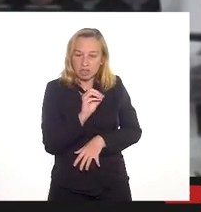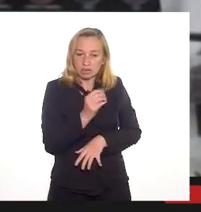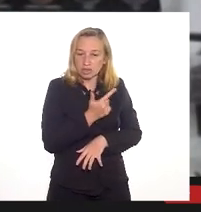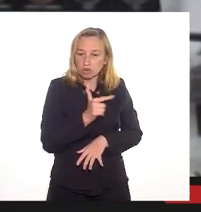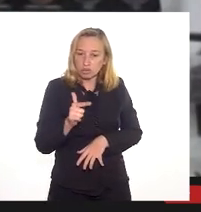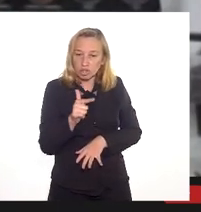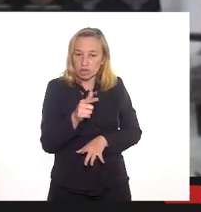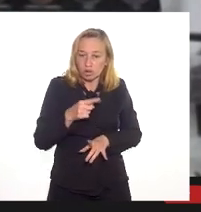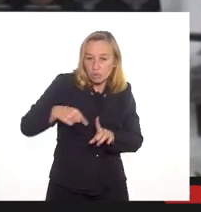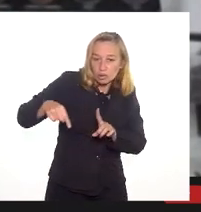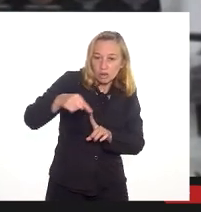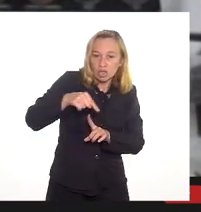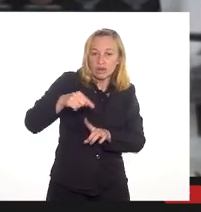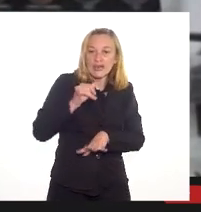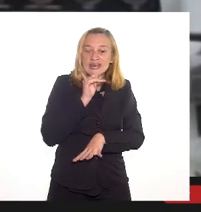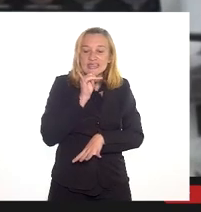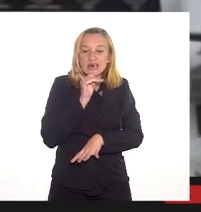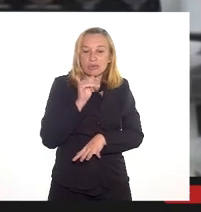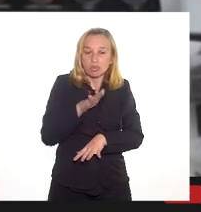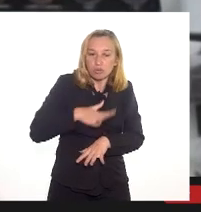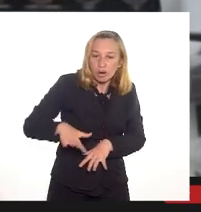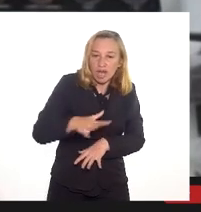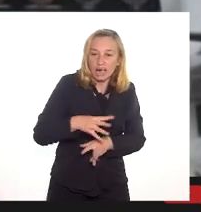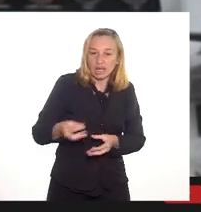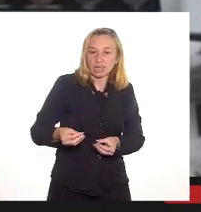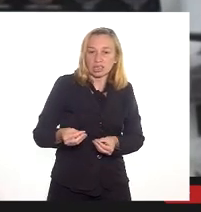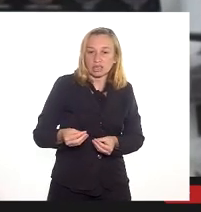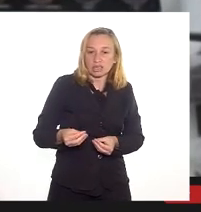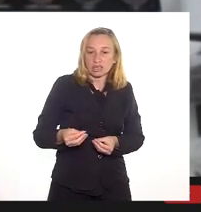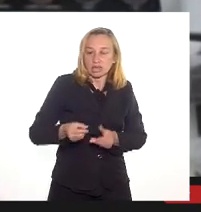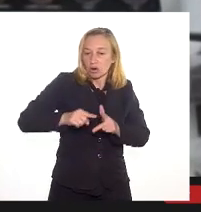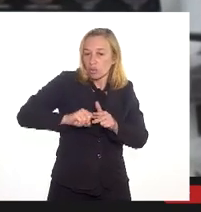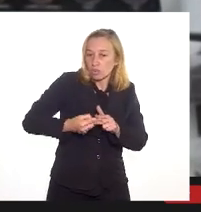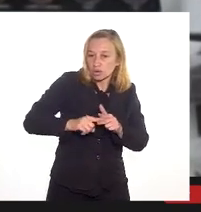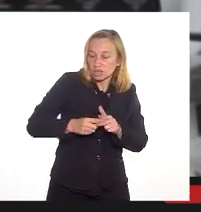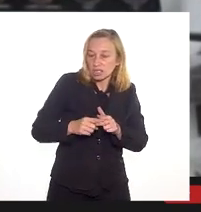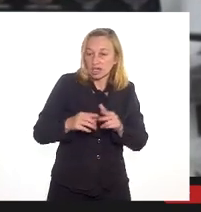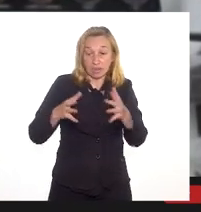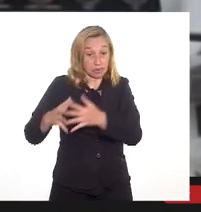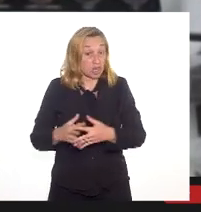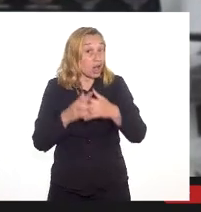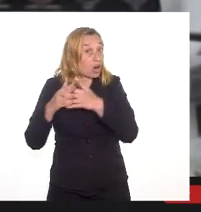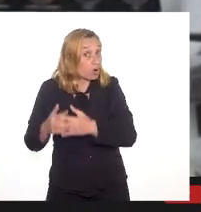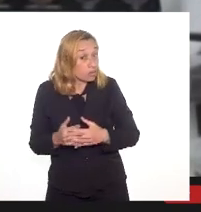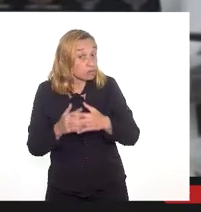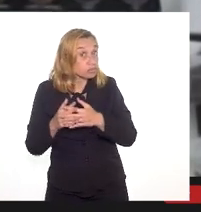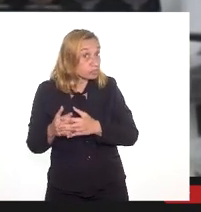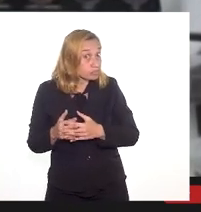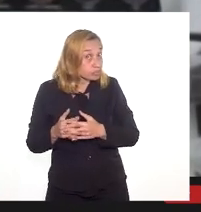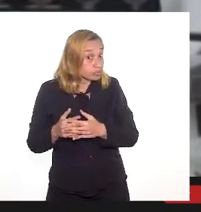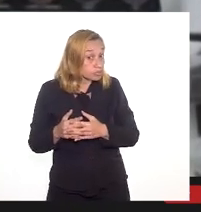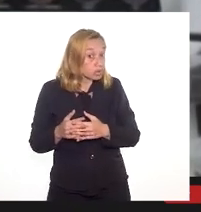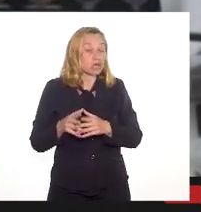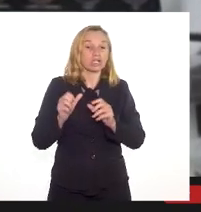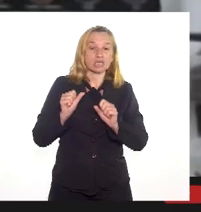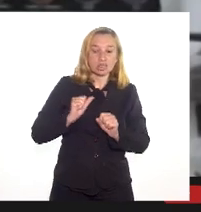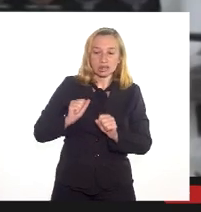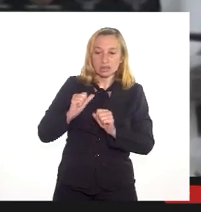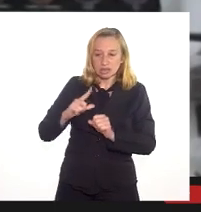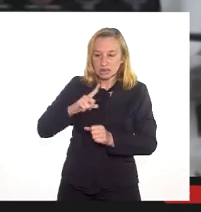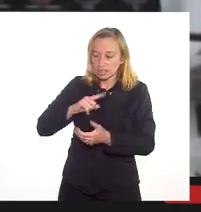tenho no entorno, por exemplo, uma área que me garanta fazer uma manutenção num caminhão, né, de ter posto de